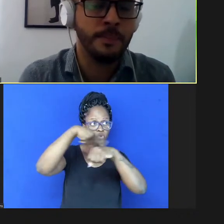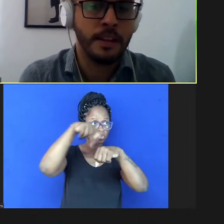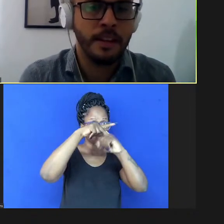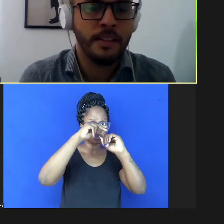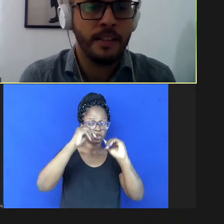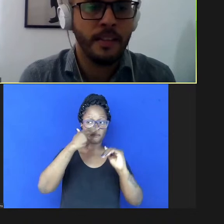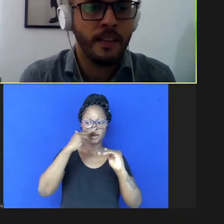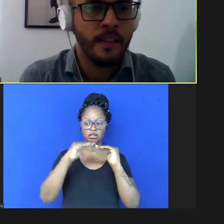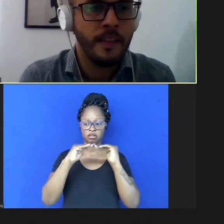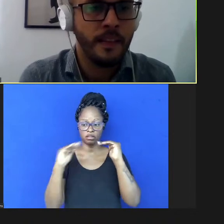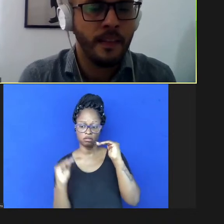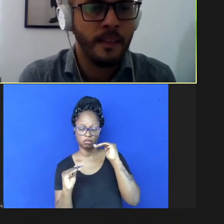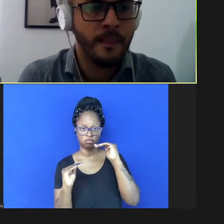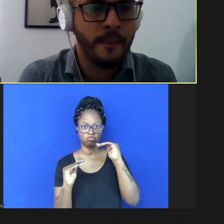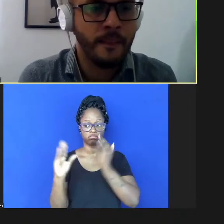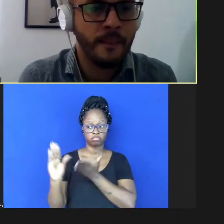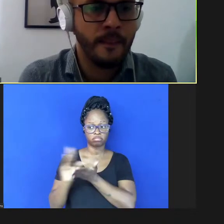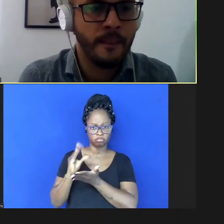renda